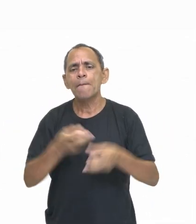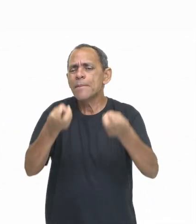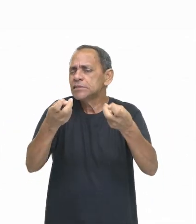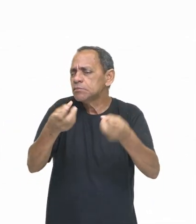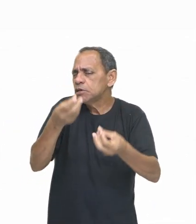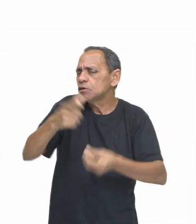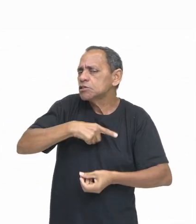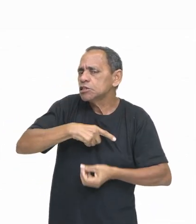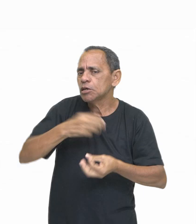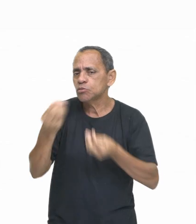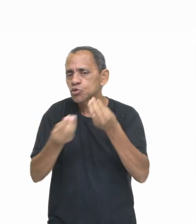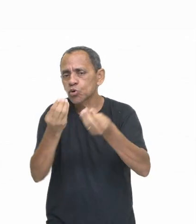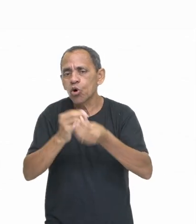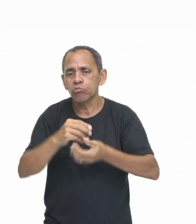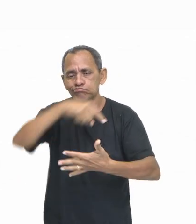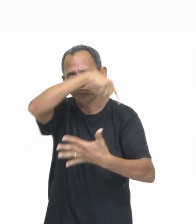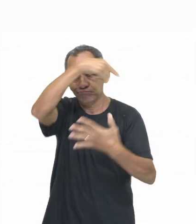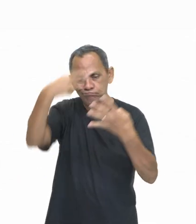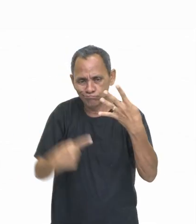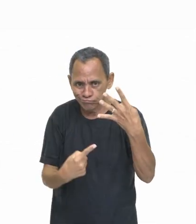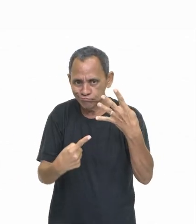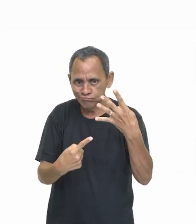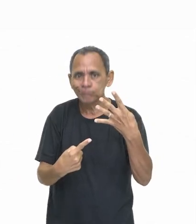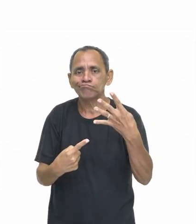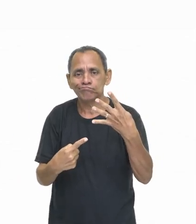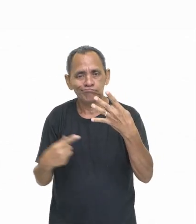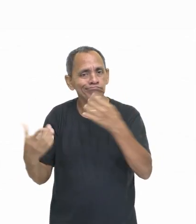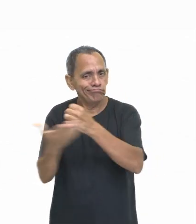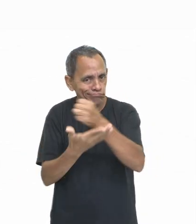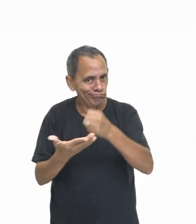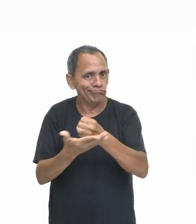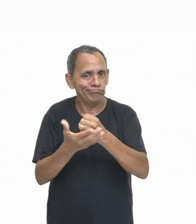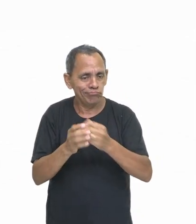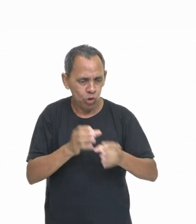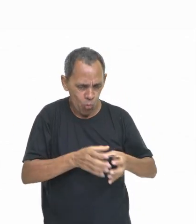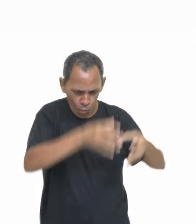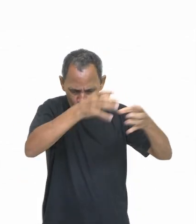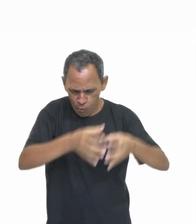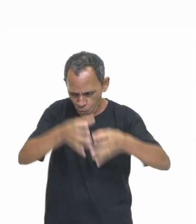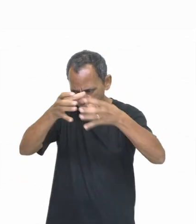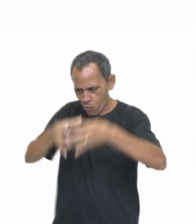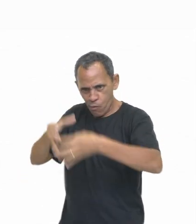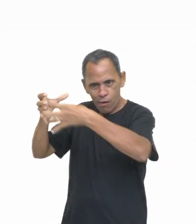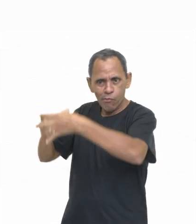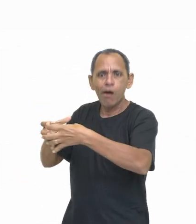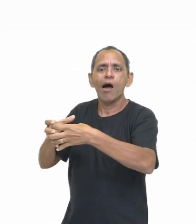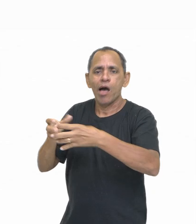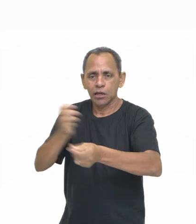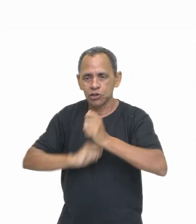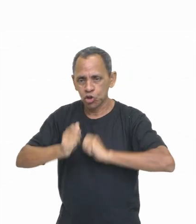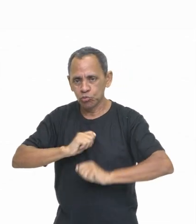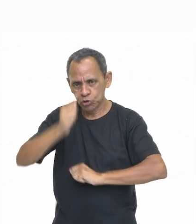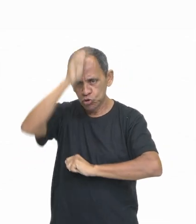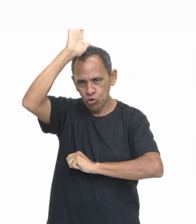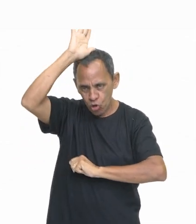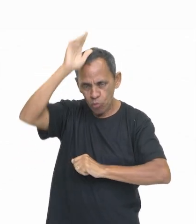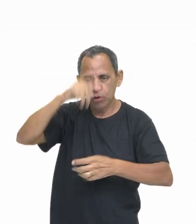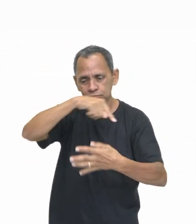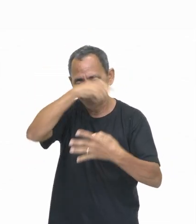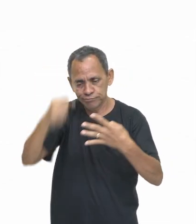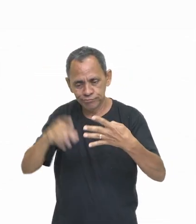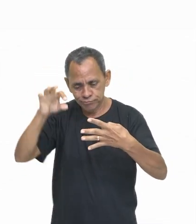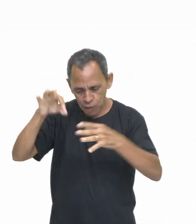então, quatro pilares básicos da economia romana. Quais são eles? Repetindo, a